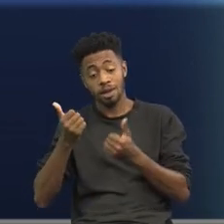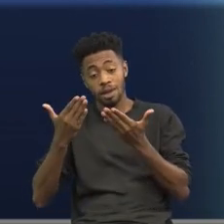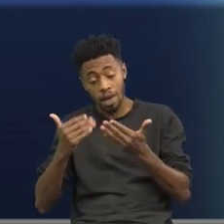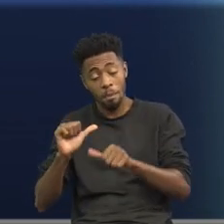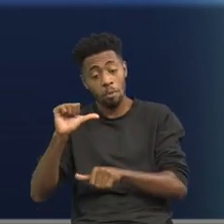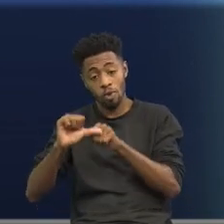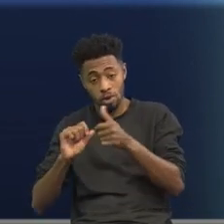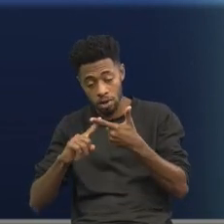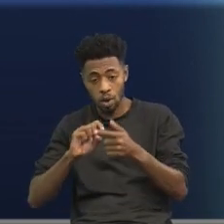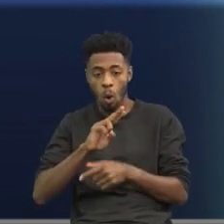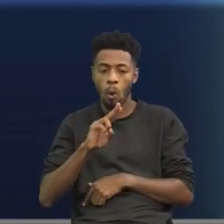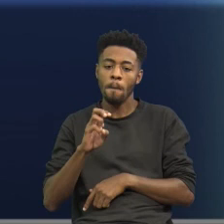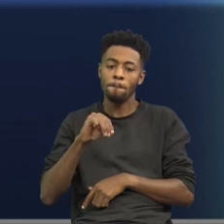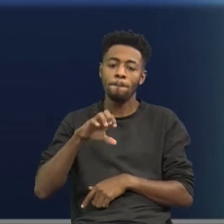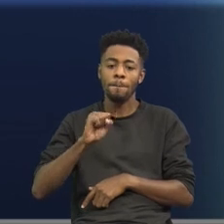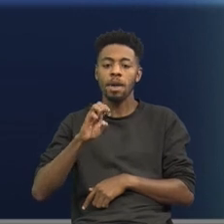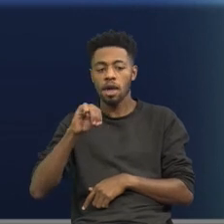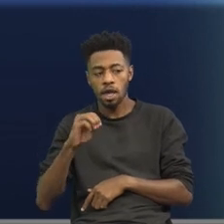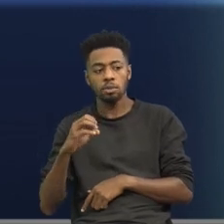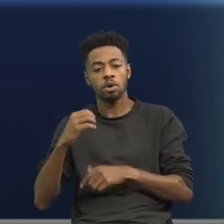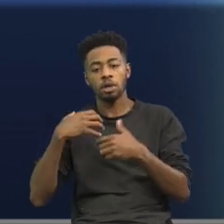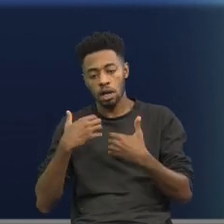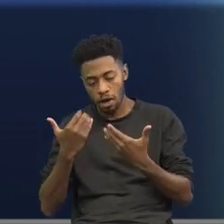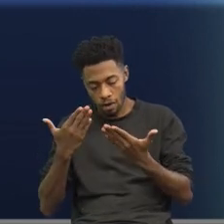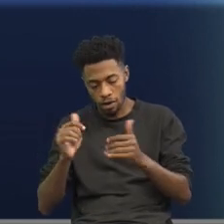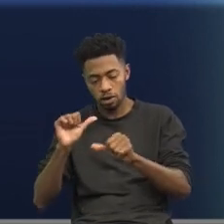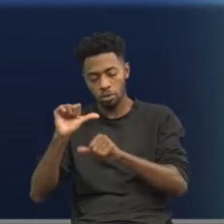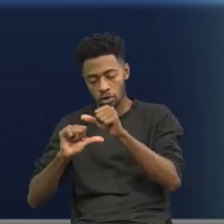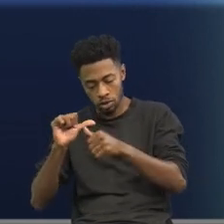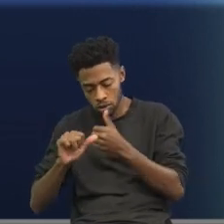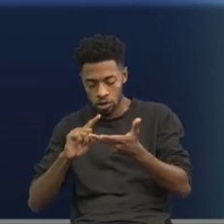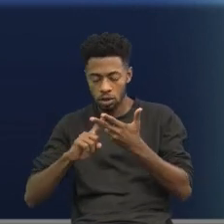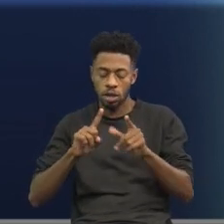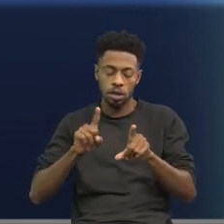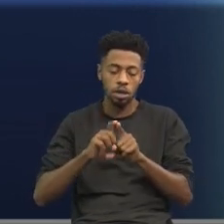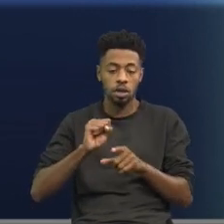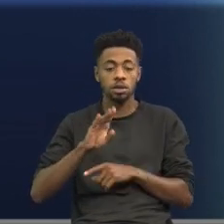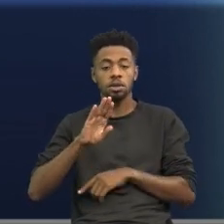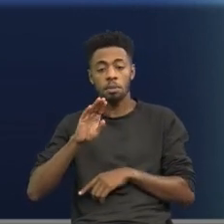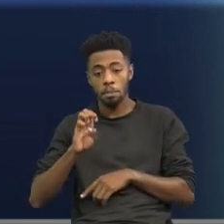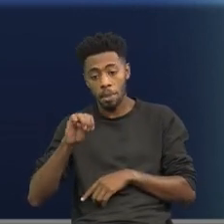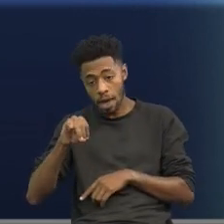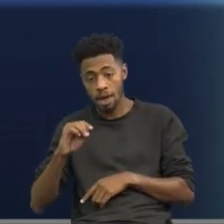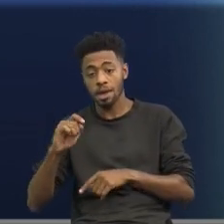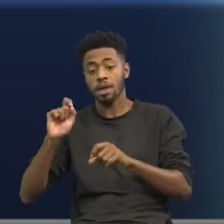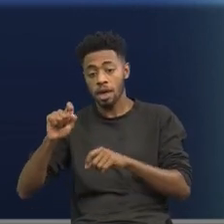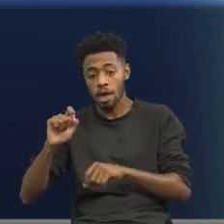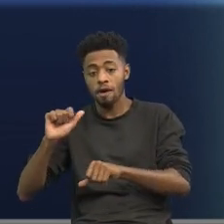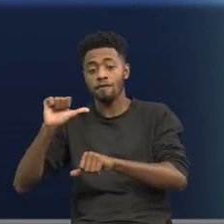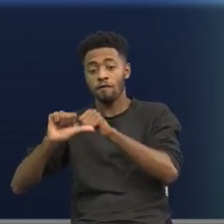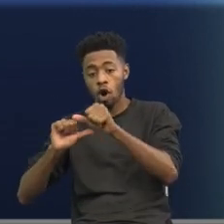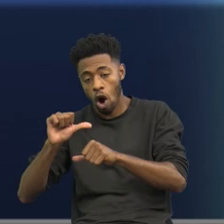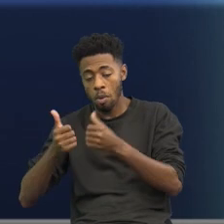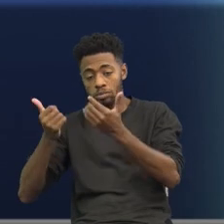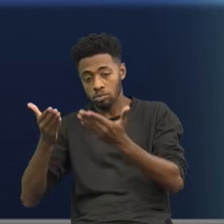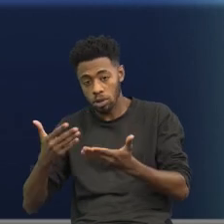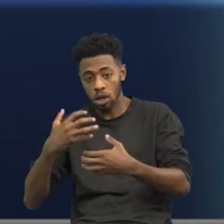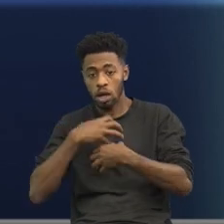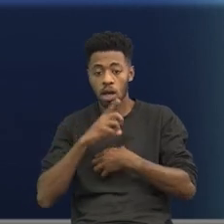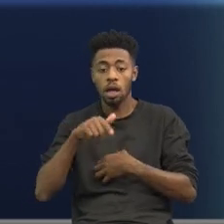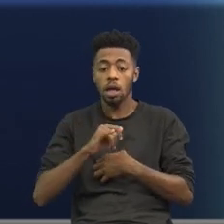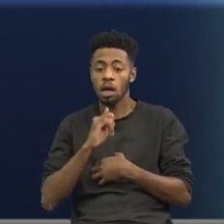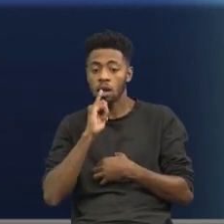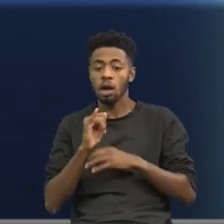da mudança, mesmo que a forma da mudança, se bem que a forma da mudança. Então, é uma